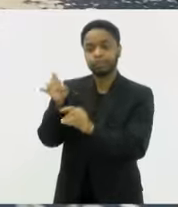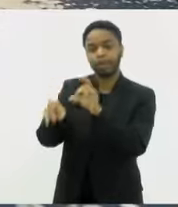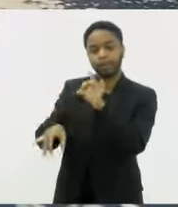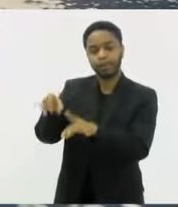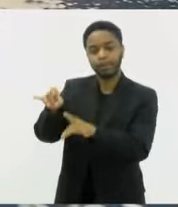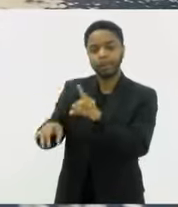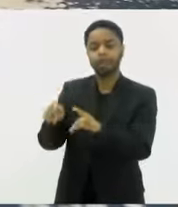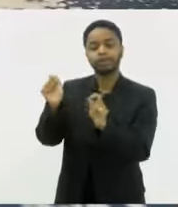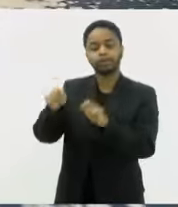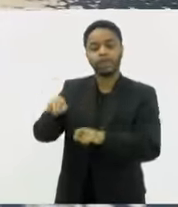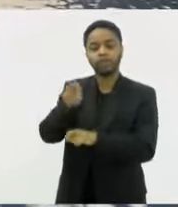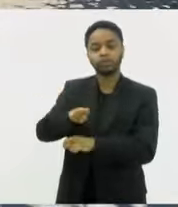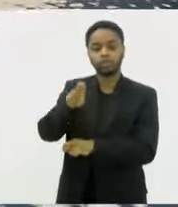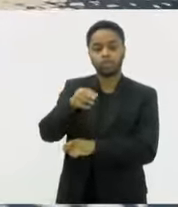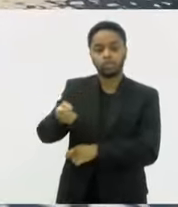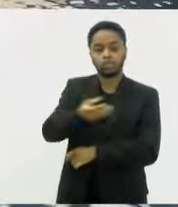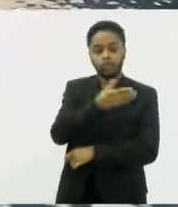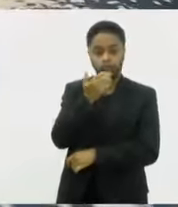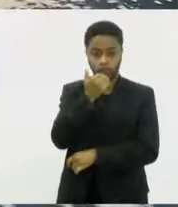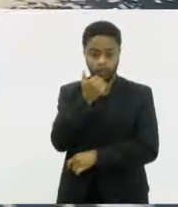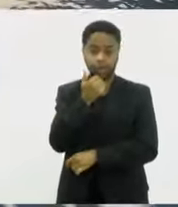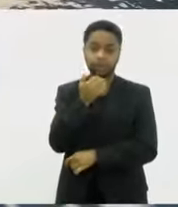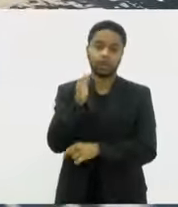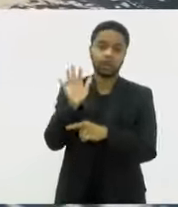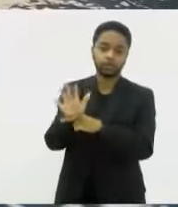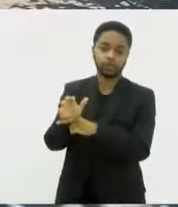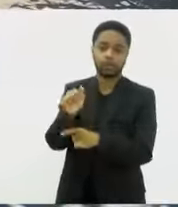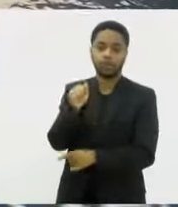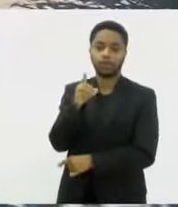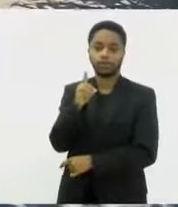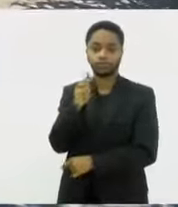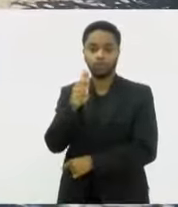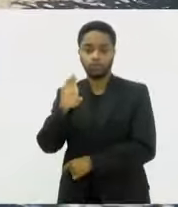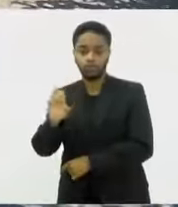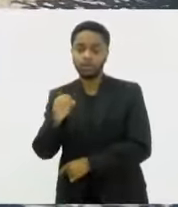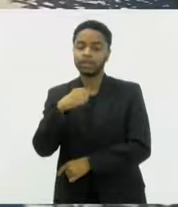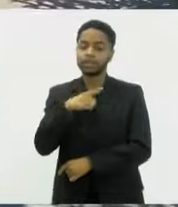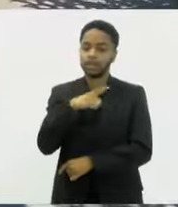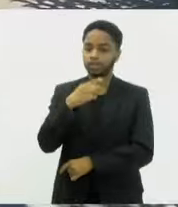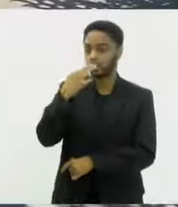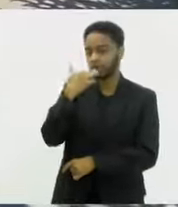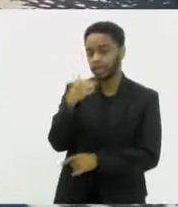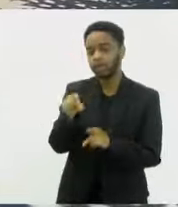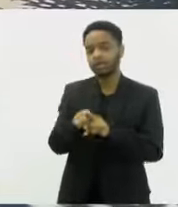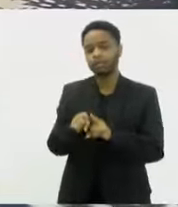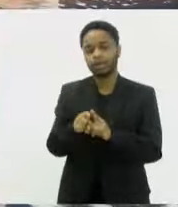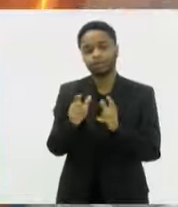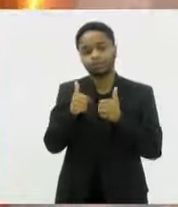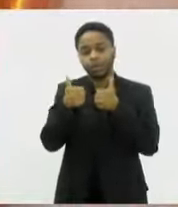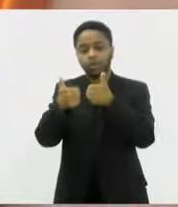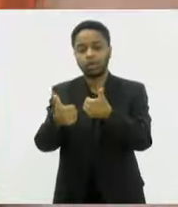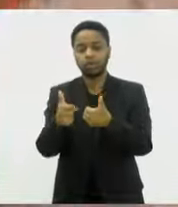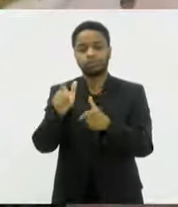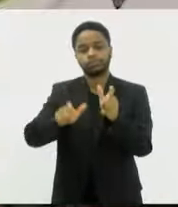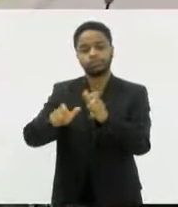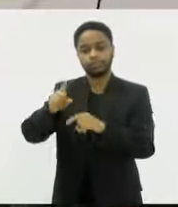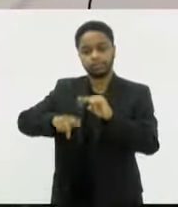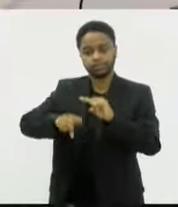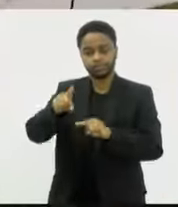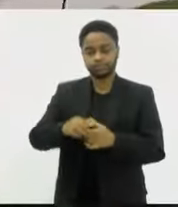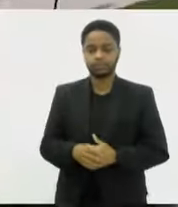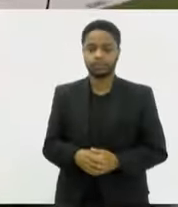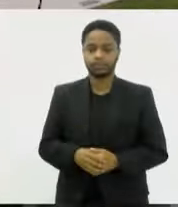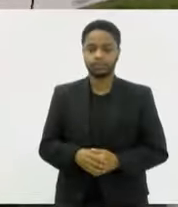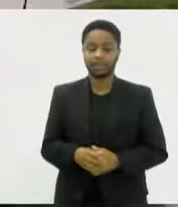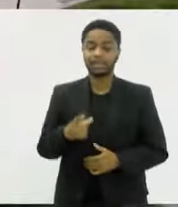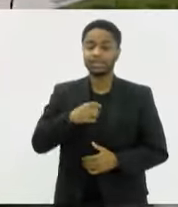novo alimento que vai ser preparado Então vai ter com os ótimos nutrientes uma melhor eficácia do produto Mais de 60